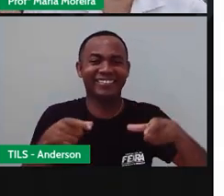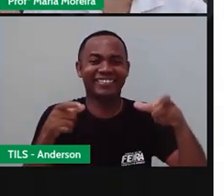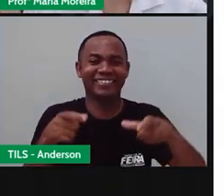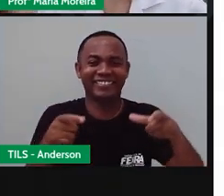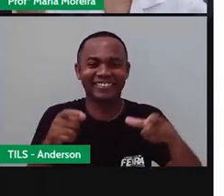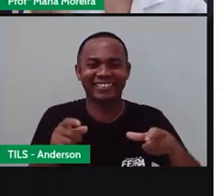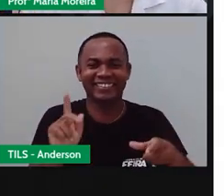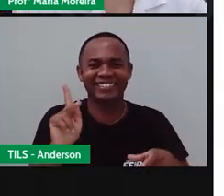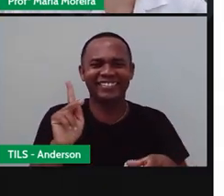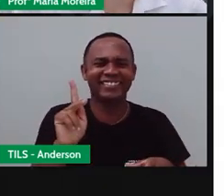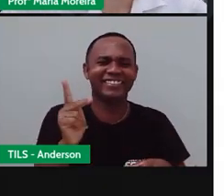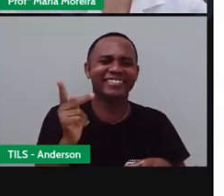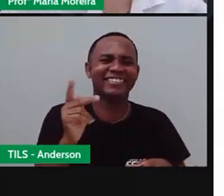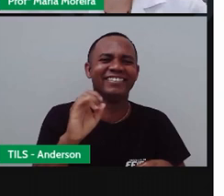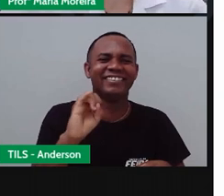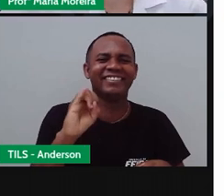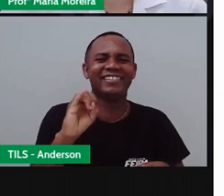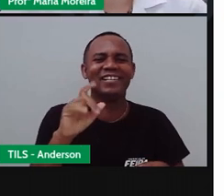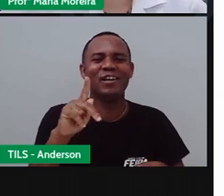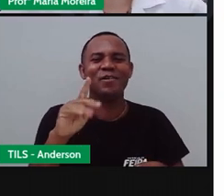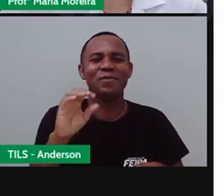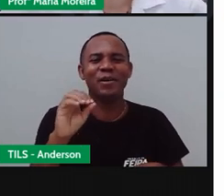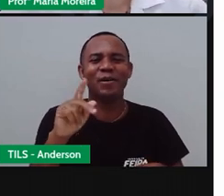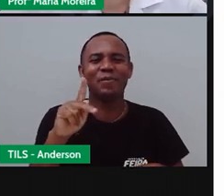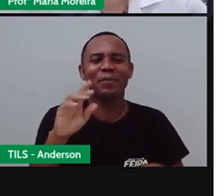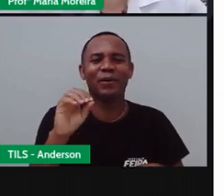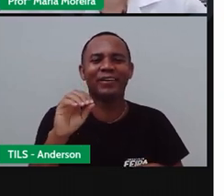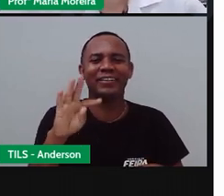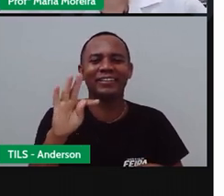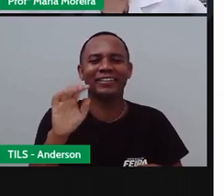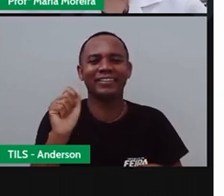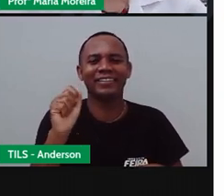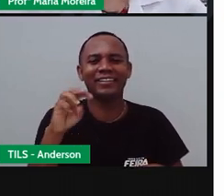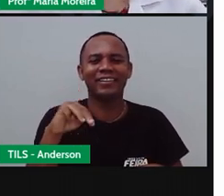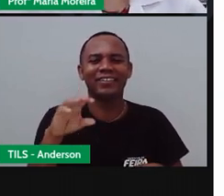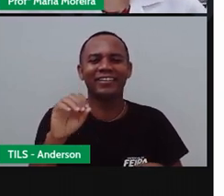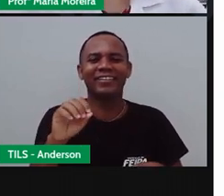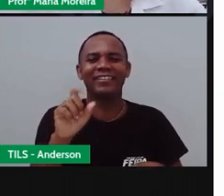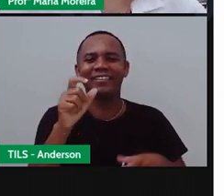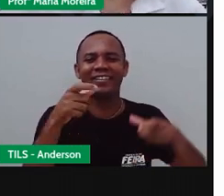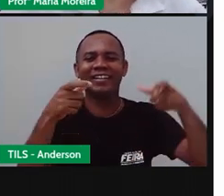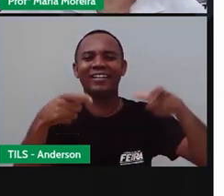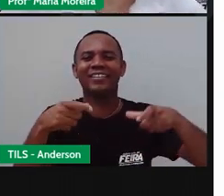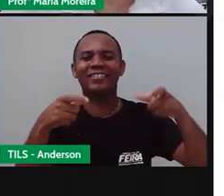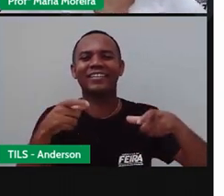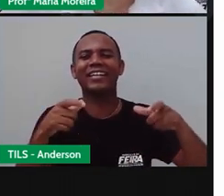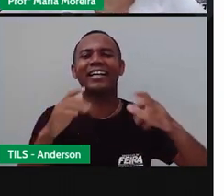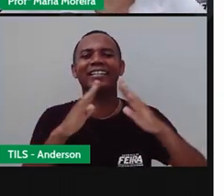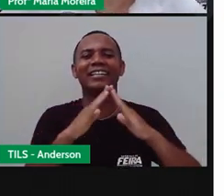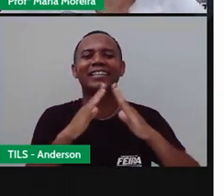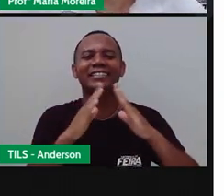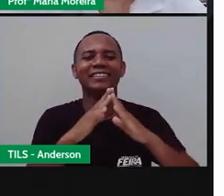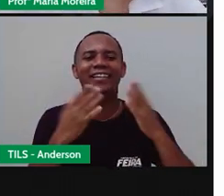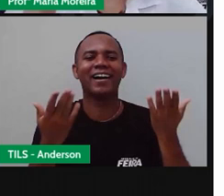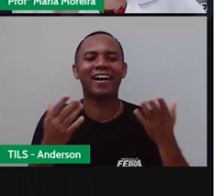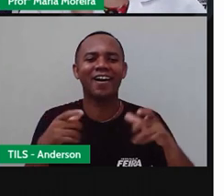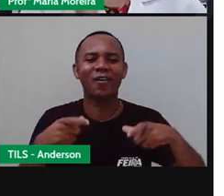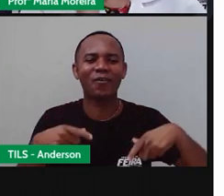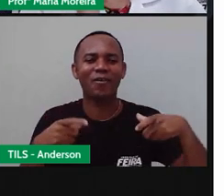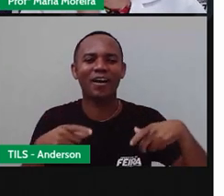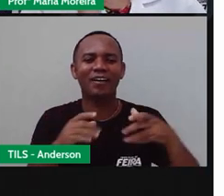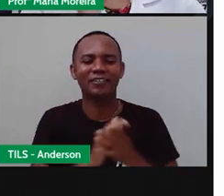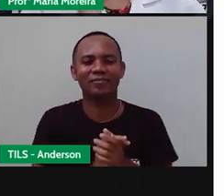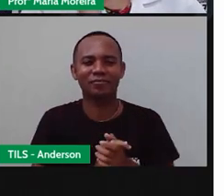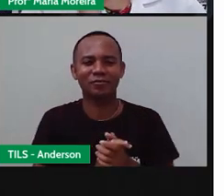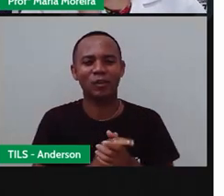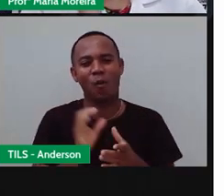Onde? O hipopótamo Horácio mora Onde é que ele morava? Perto? Longe? Ele morava na